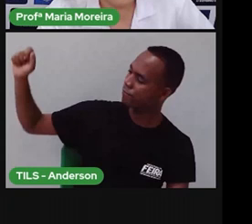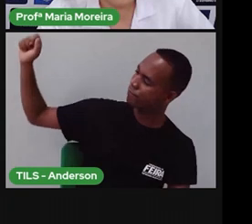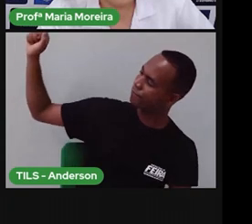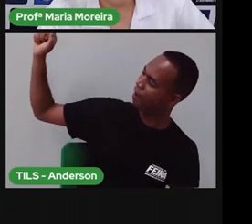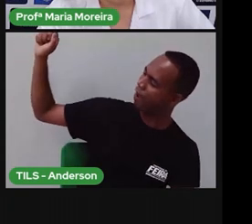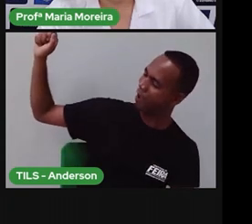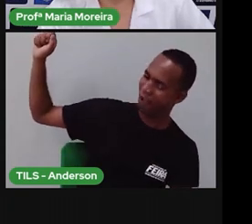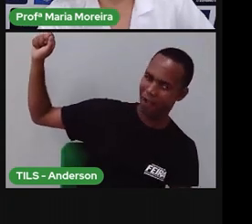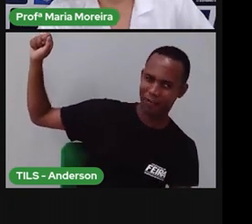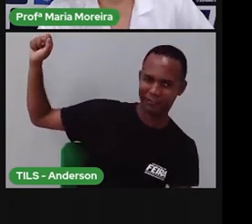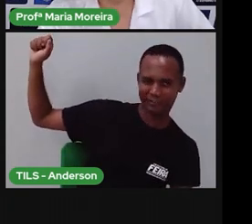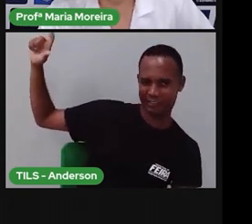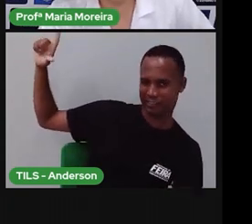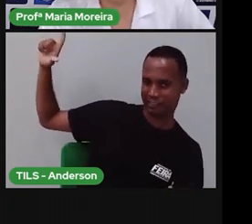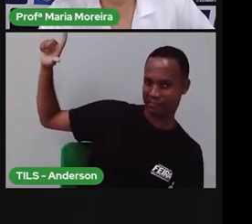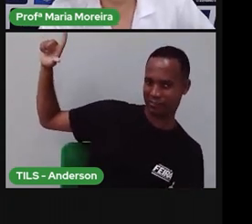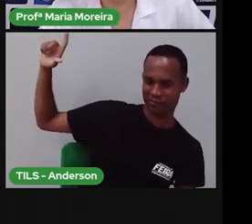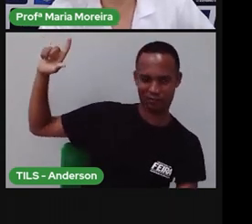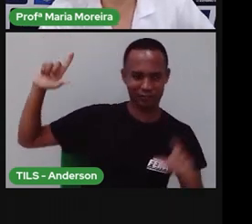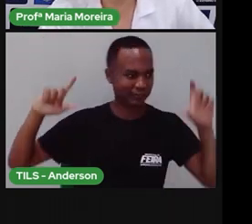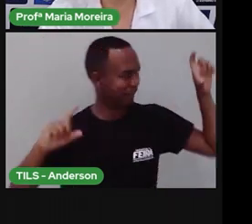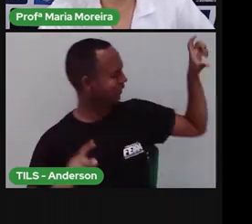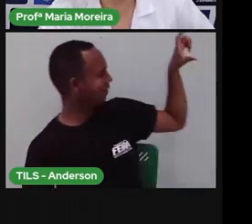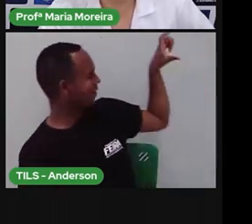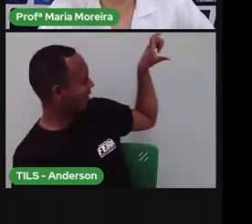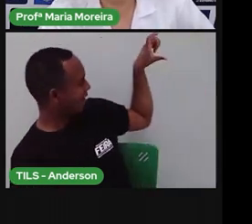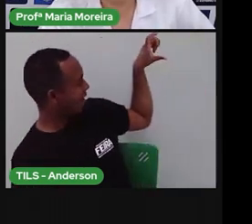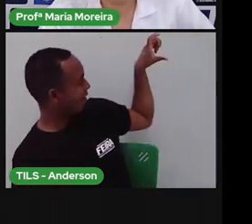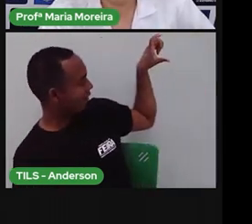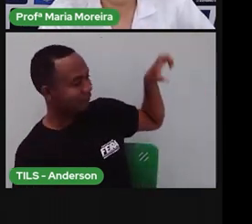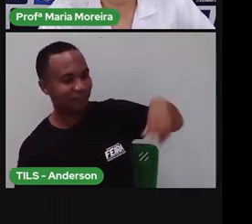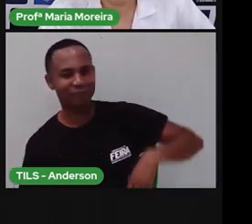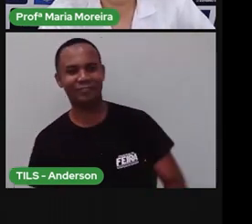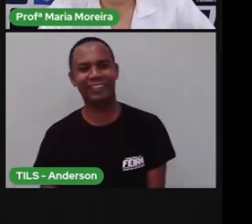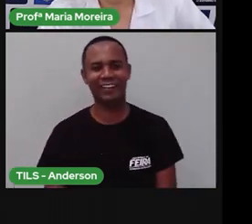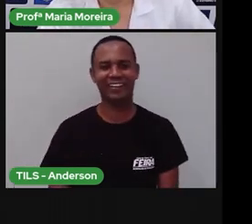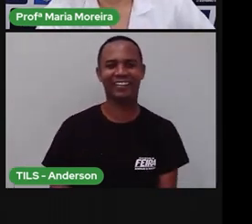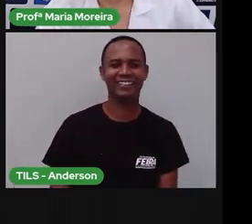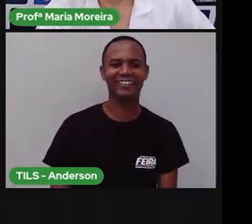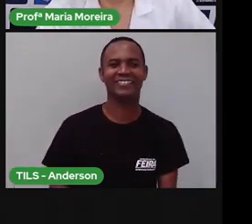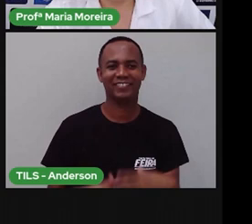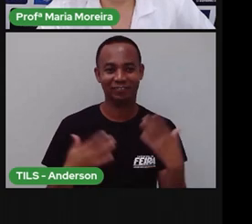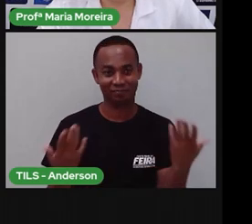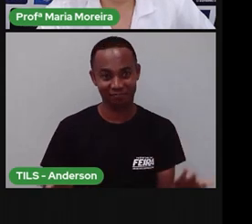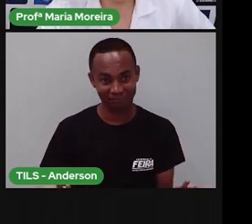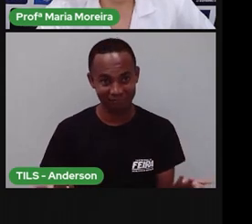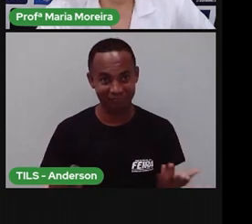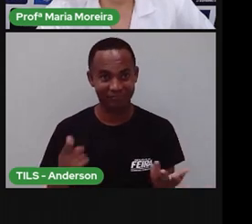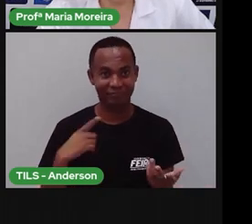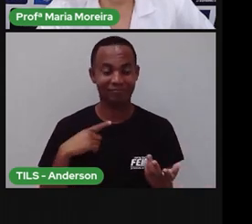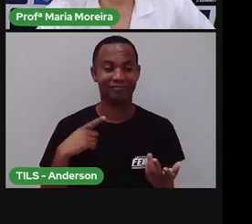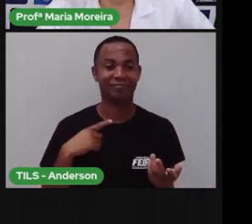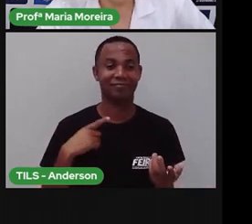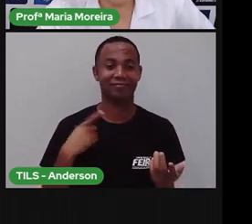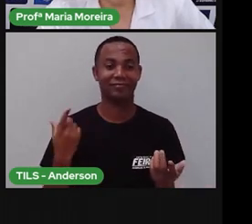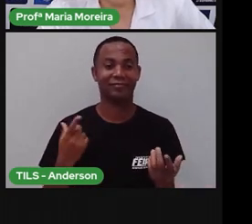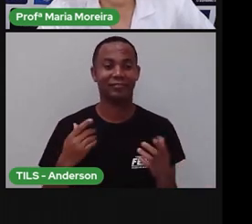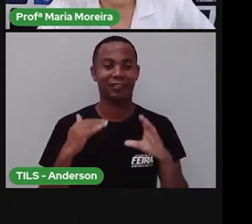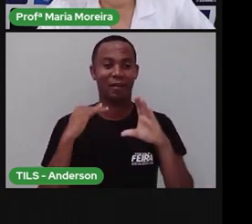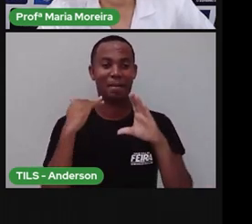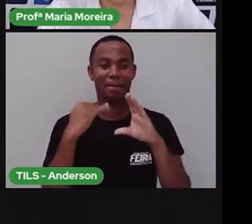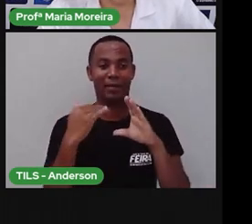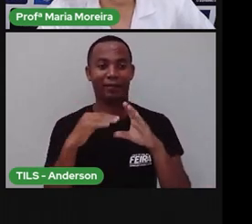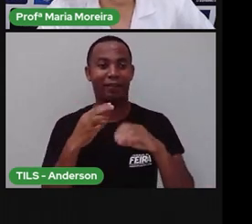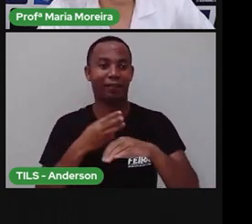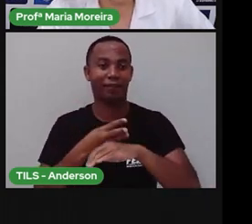Instagram, para Facebook. Olha, Anderson fazendo pose, gente. Quem aguenta? Para Facebook, para poder mandar no